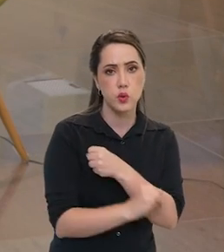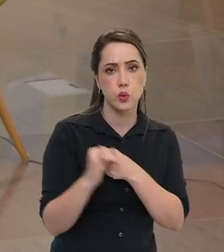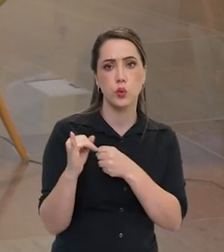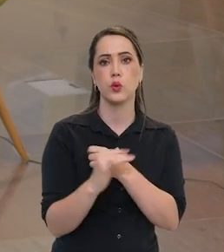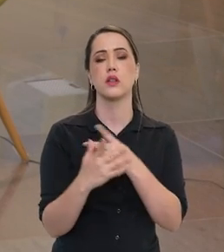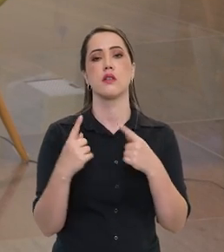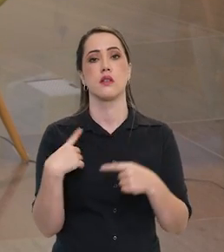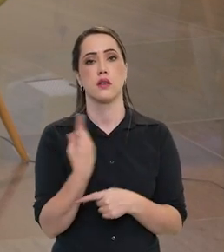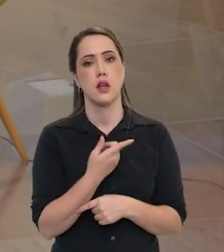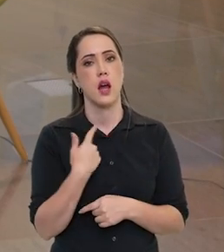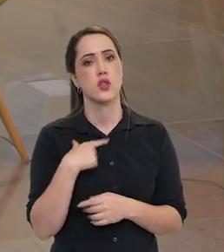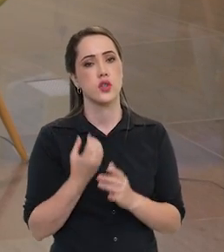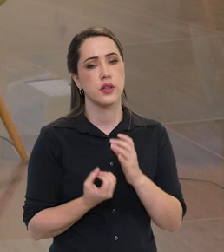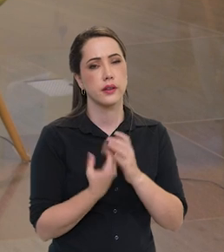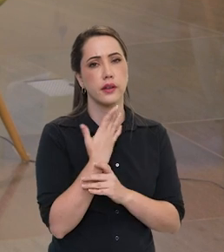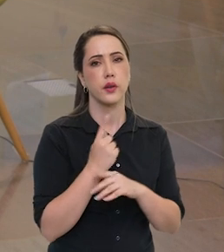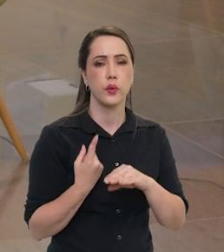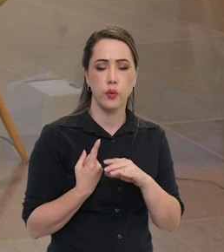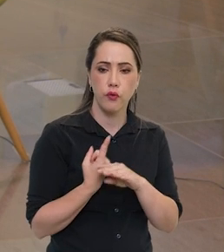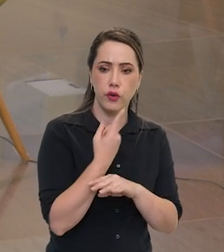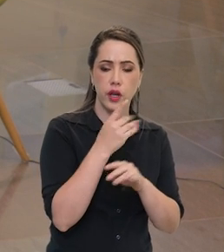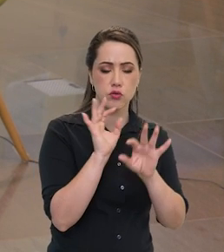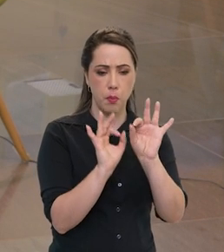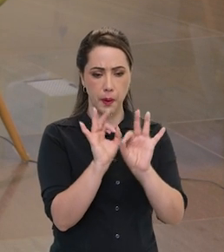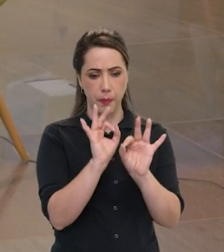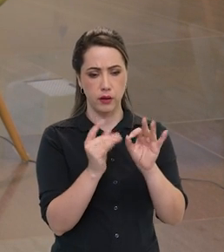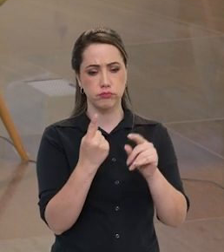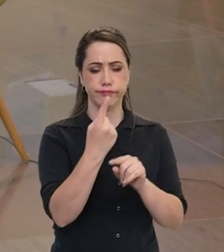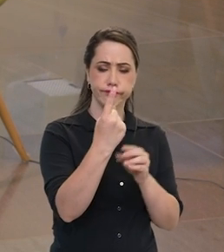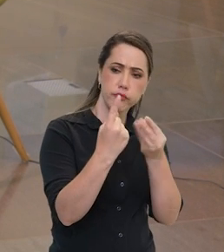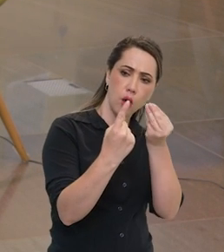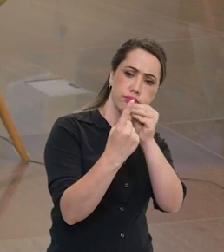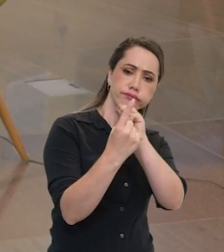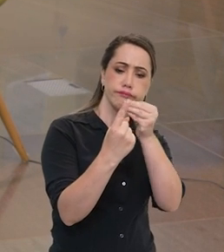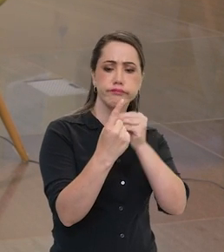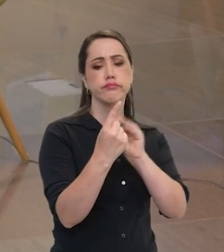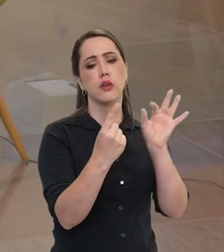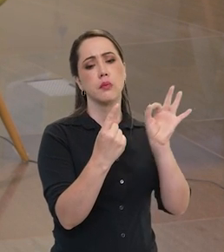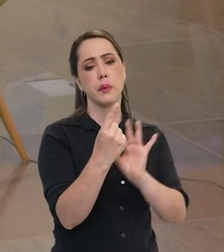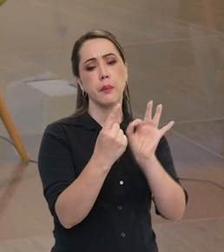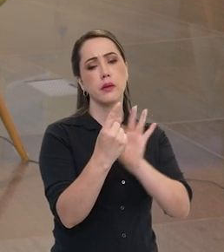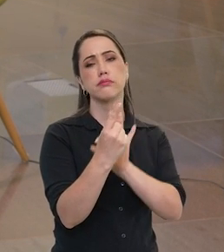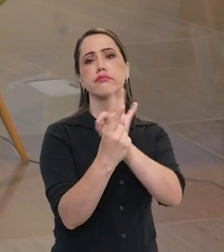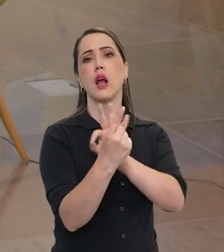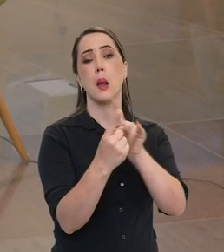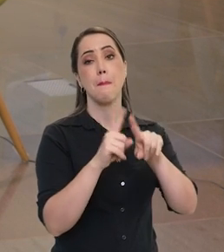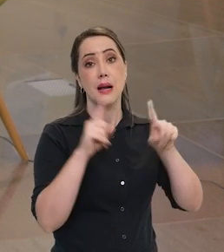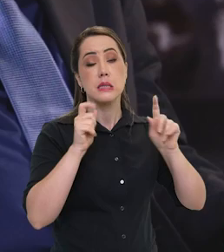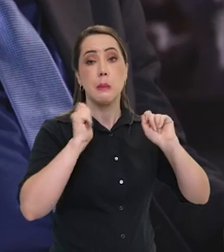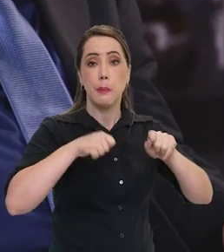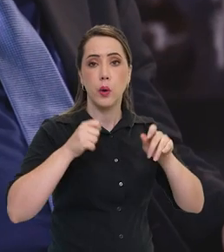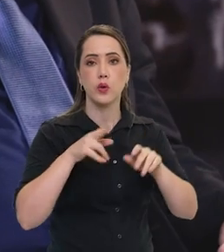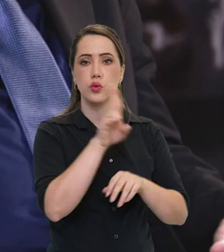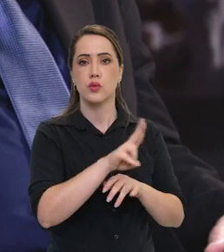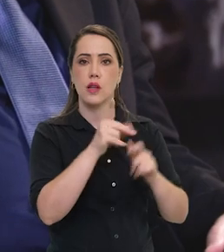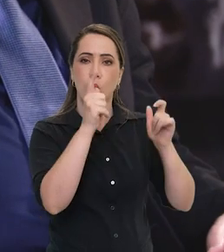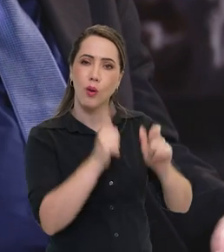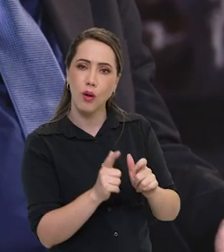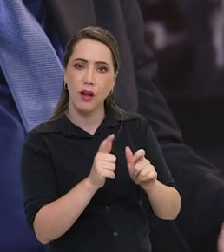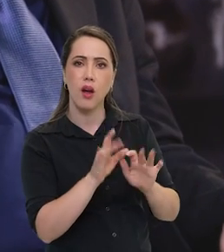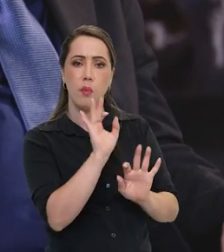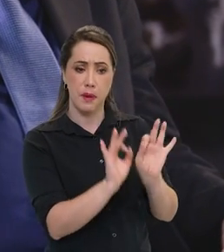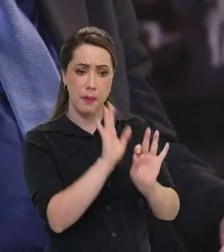ainda não, nós estamos no desenvolvimento de um foguete nacional, nós podemos utilizar a base, que já está muito pronta para isso,